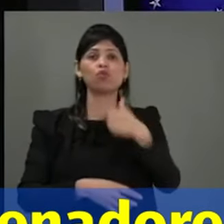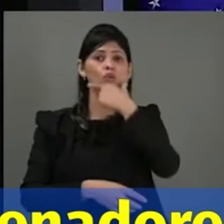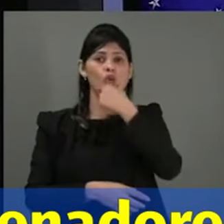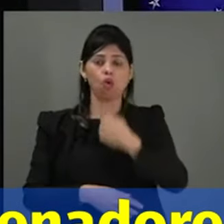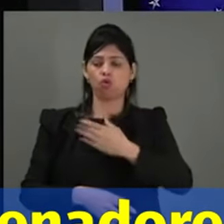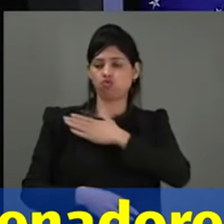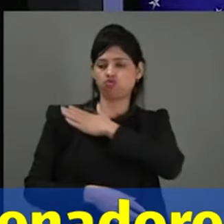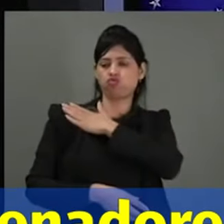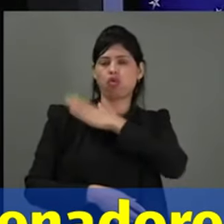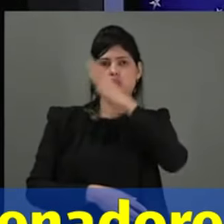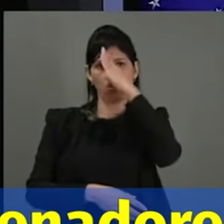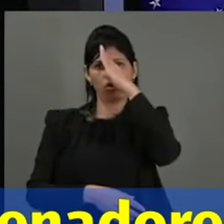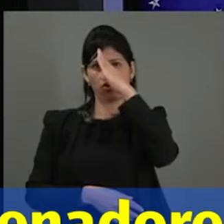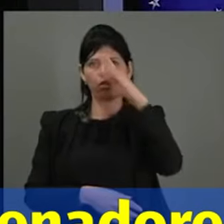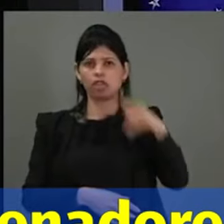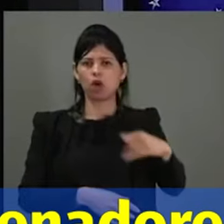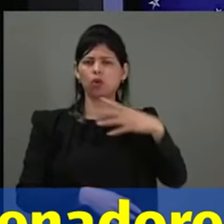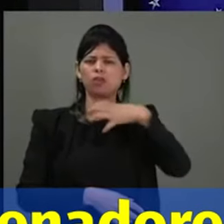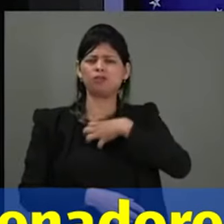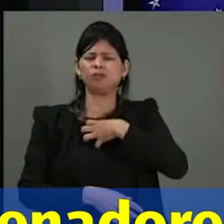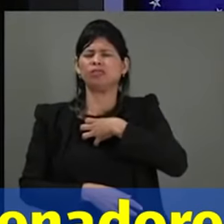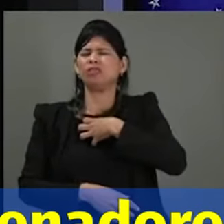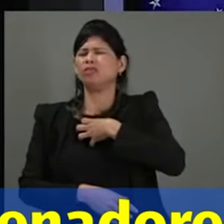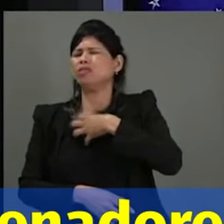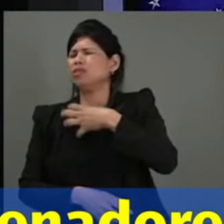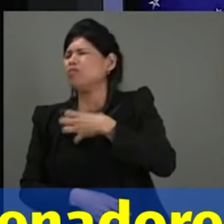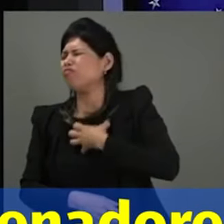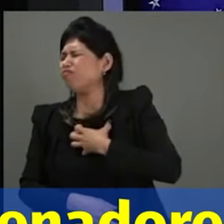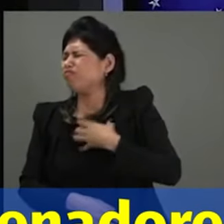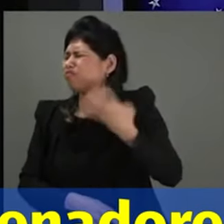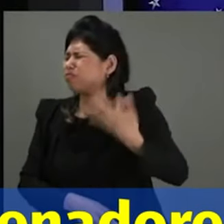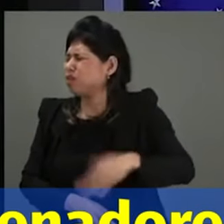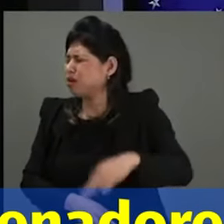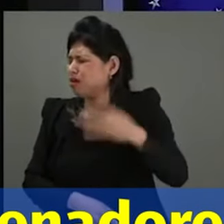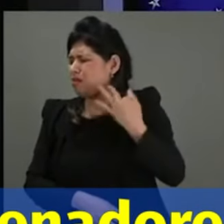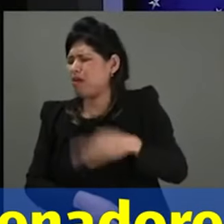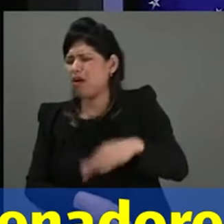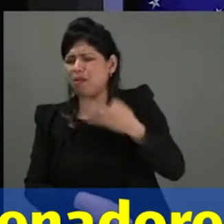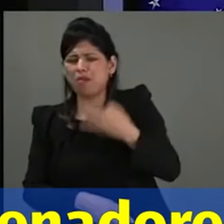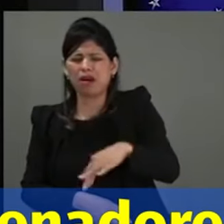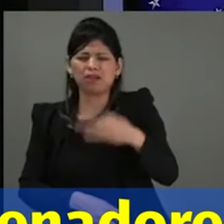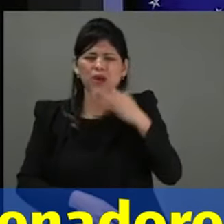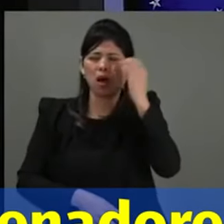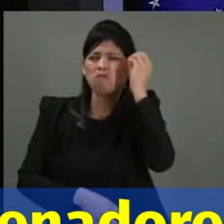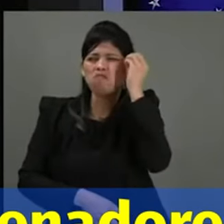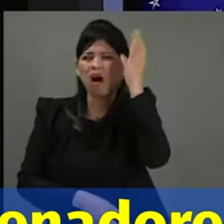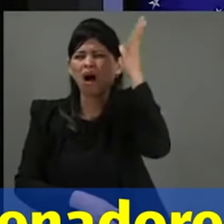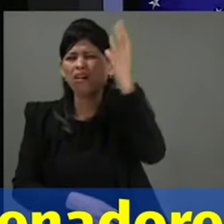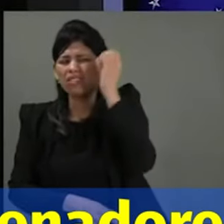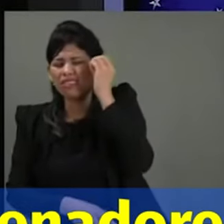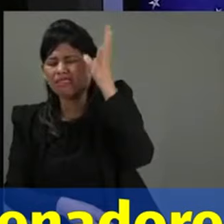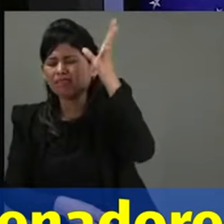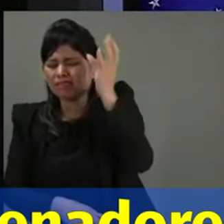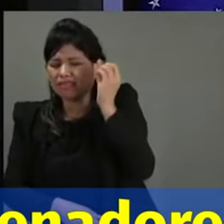com fortes dores no peito, muita dor de cabeça, vômito frequente. Foi internado.